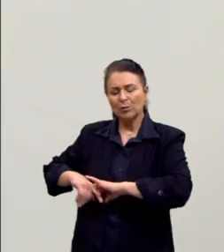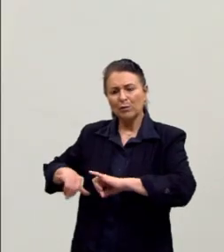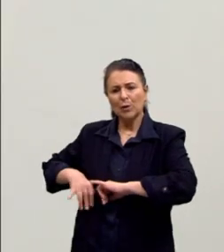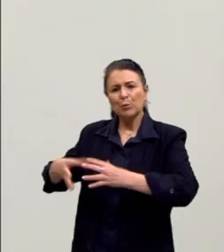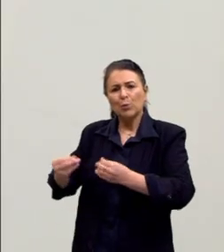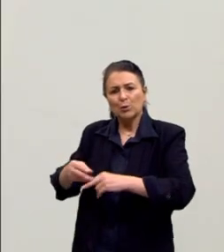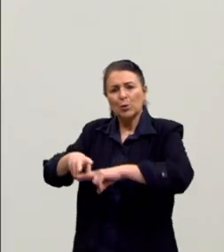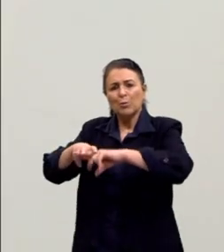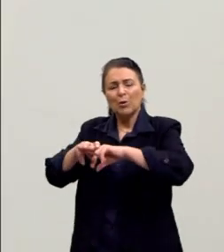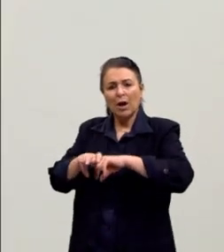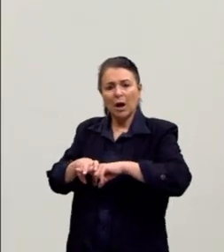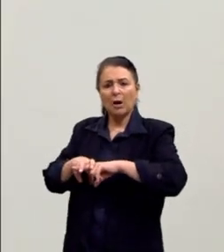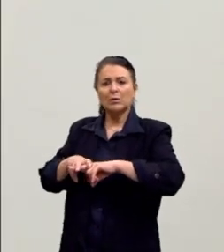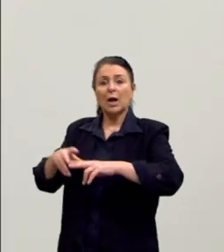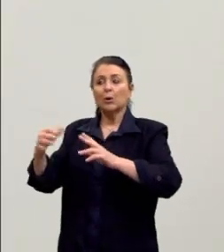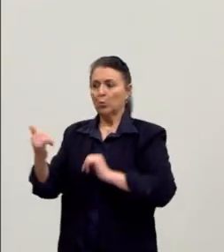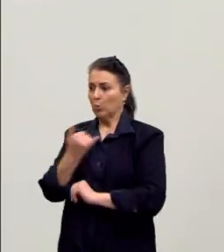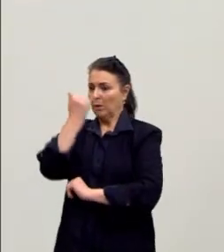Também,